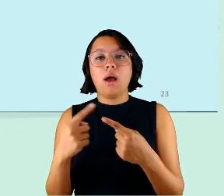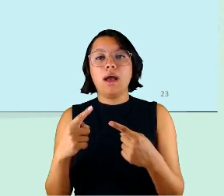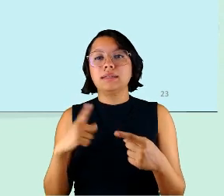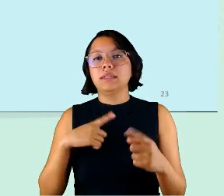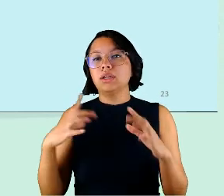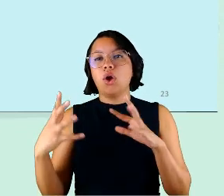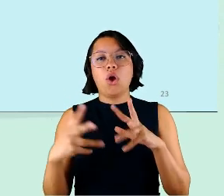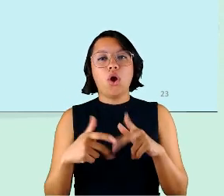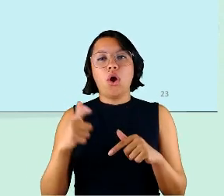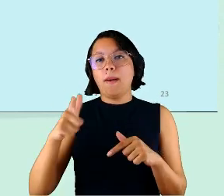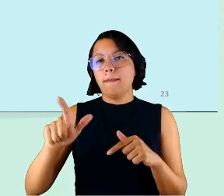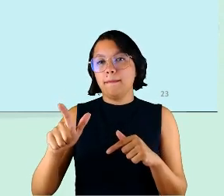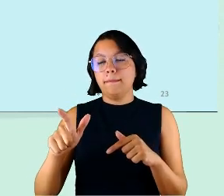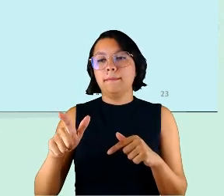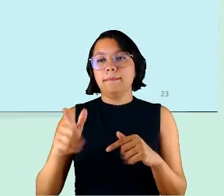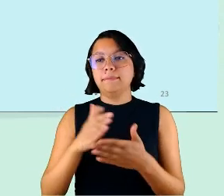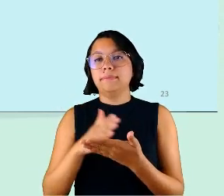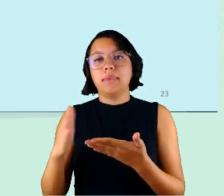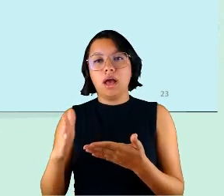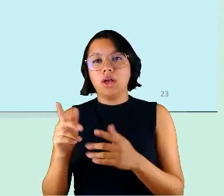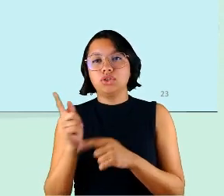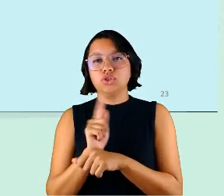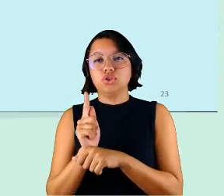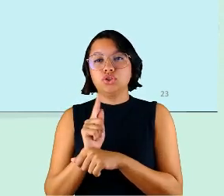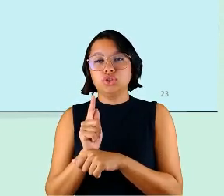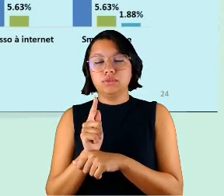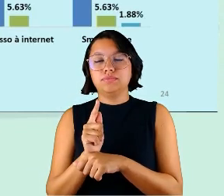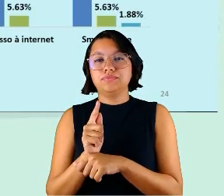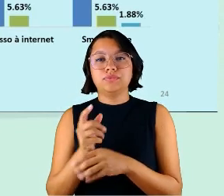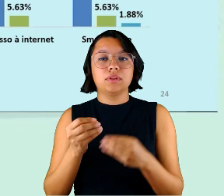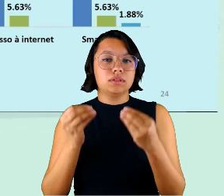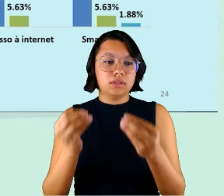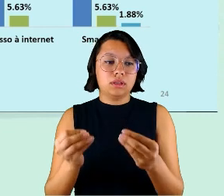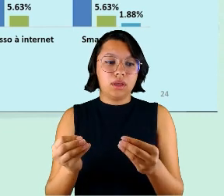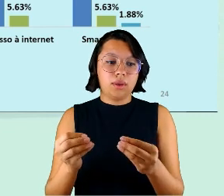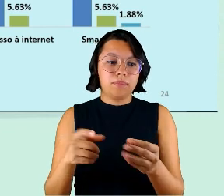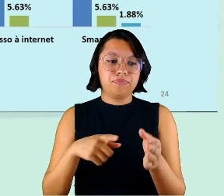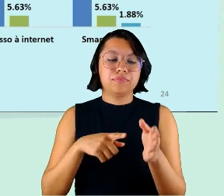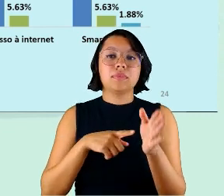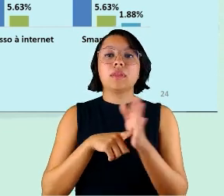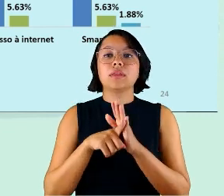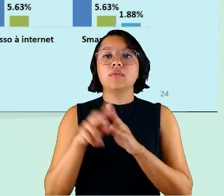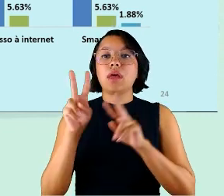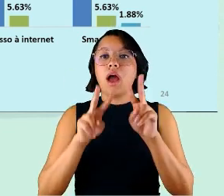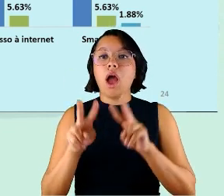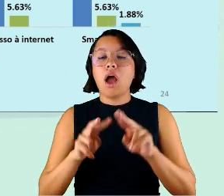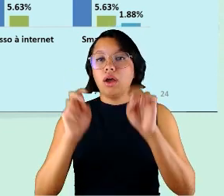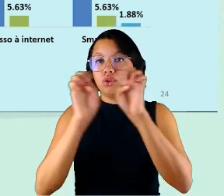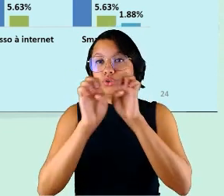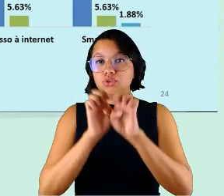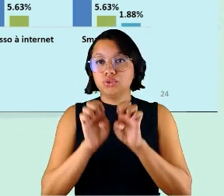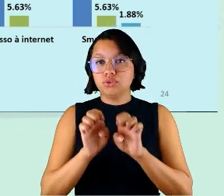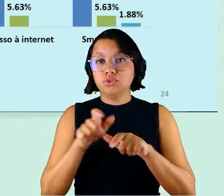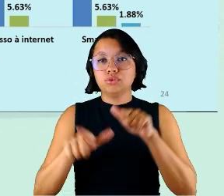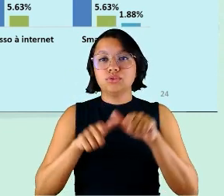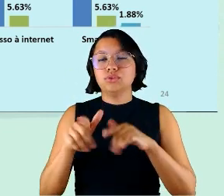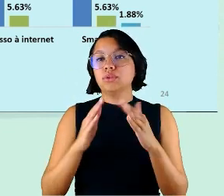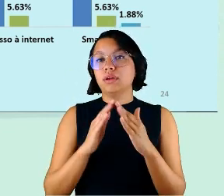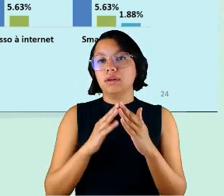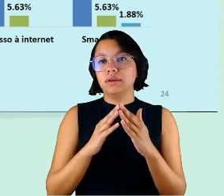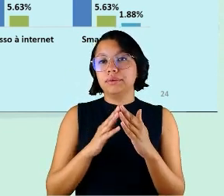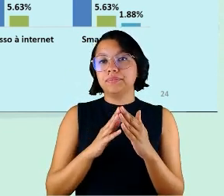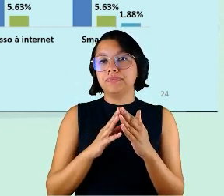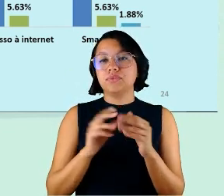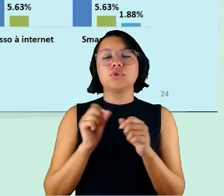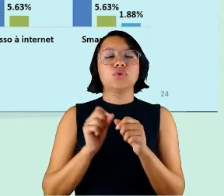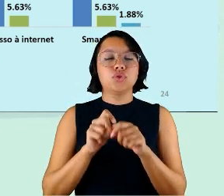tem toda outra parte da gestão das entregas a questão da avaliação da infraestrutura para trabalhar em casa isso aqui